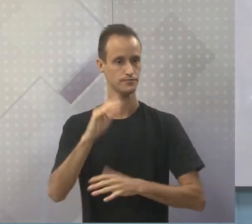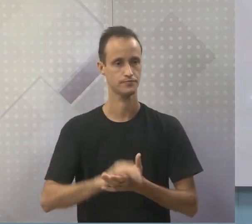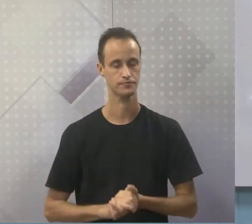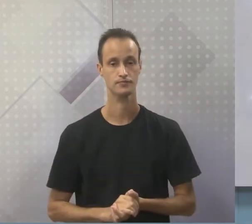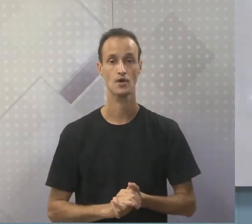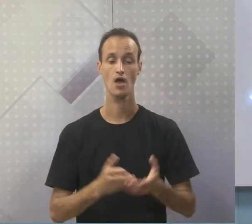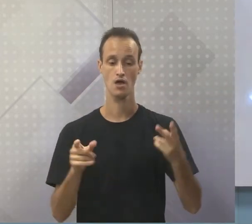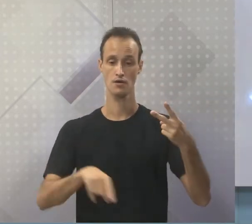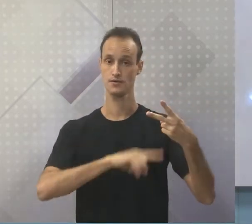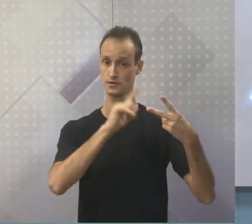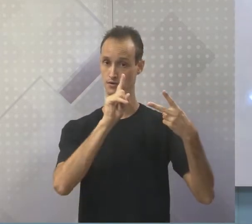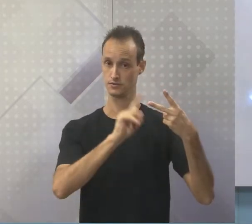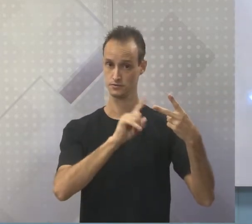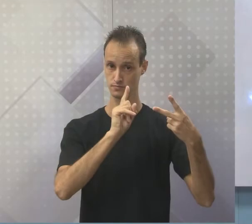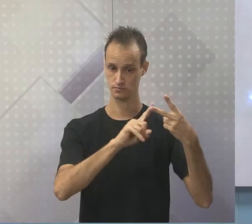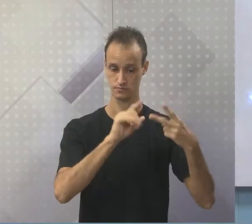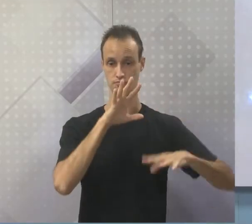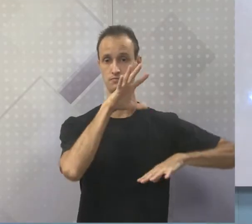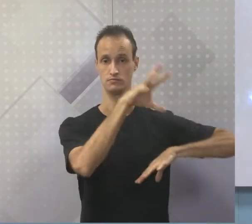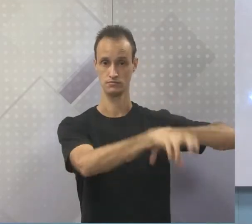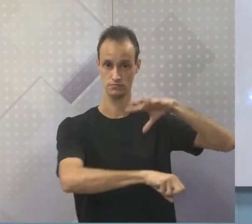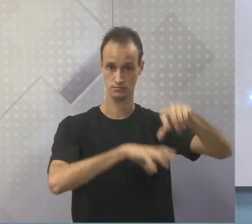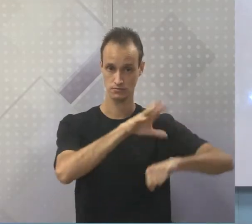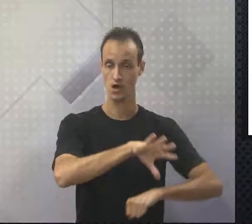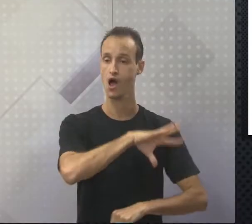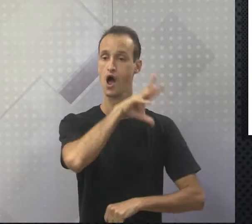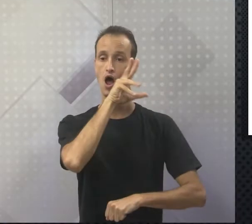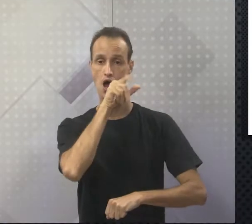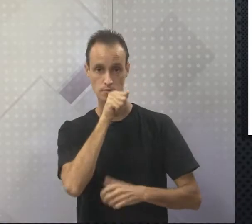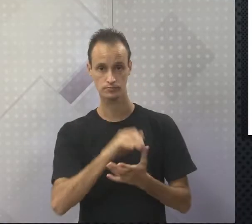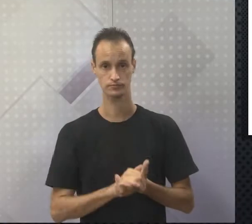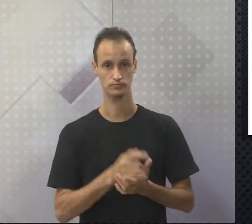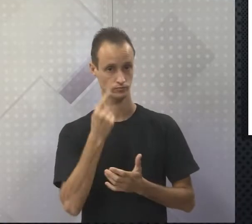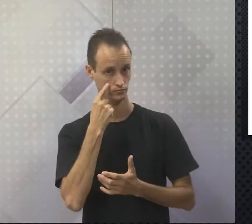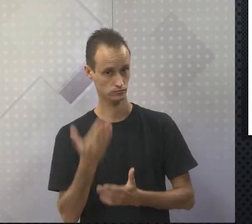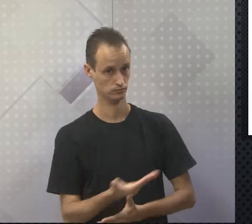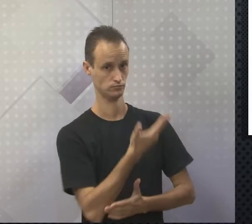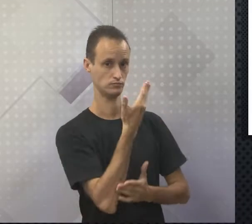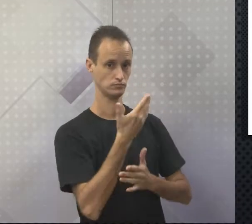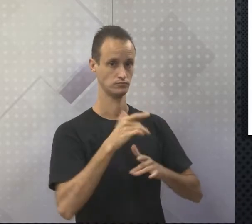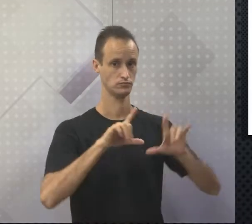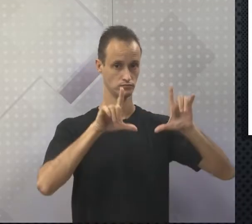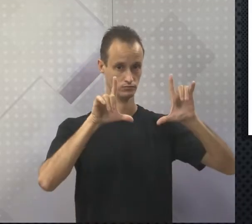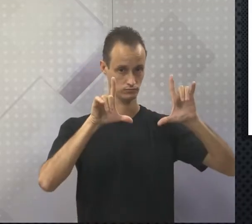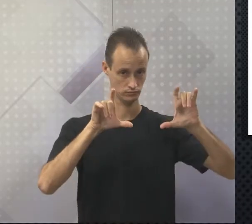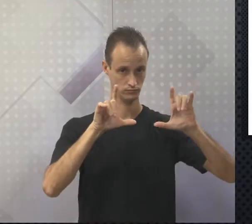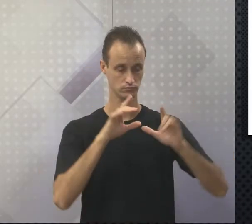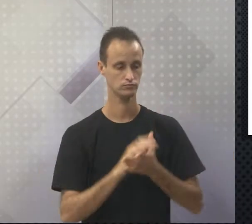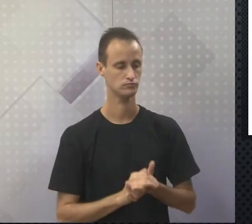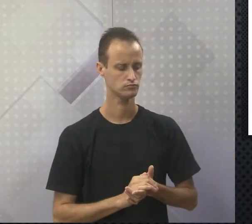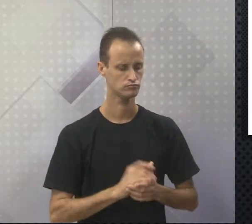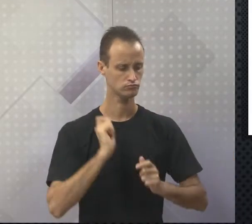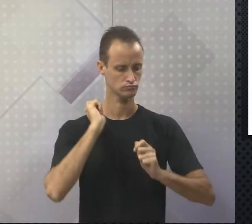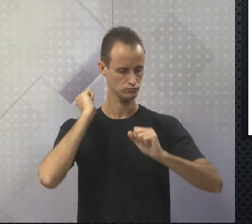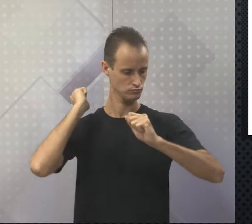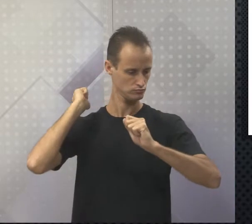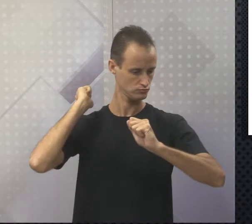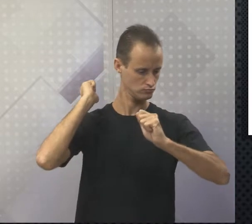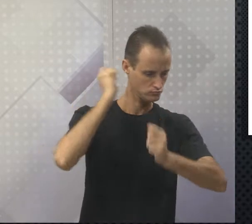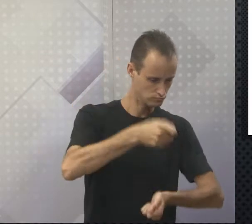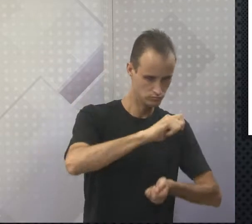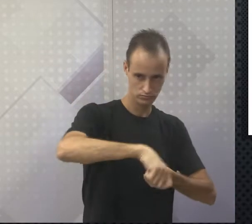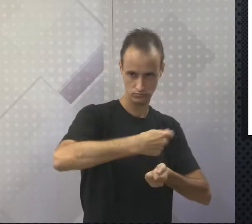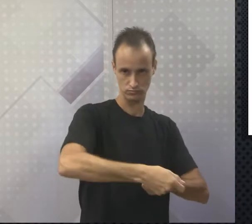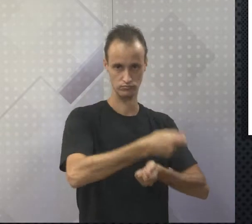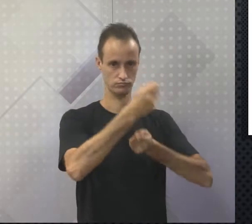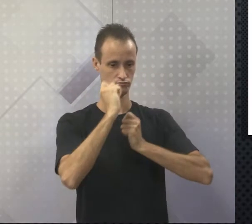Vamos agora falar do extrativismo animal. Acompanhe a leitura. A caça e a pesca são atividades de